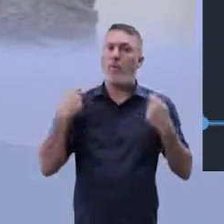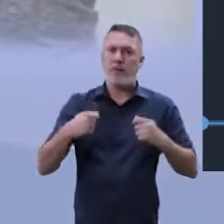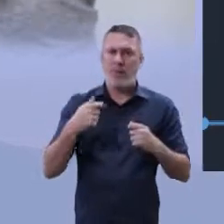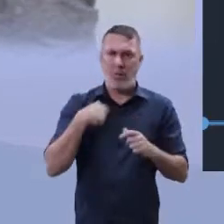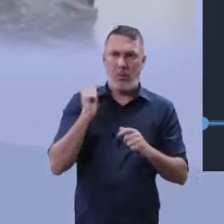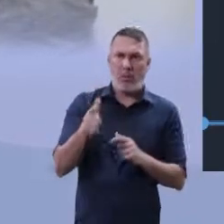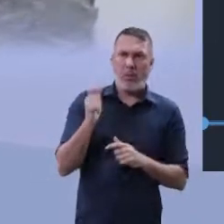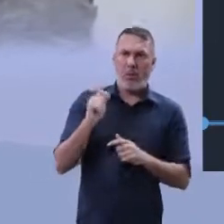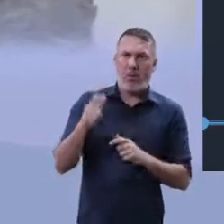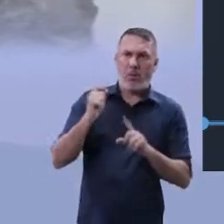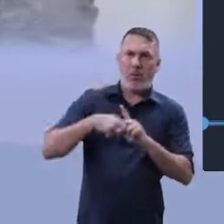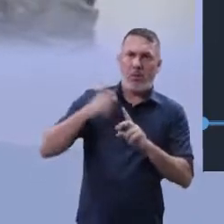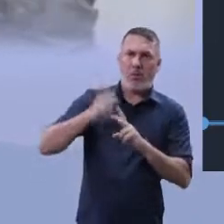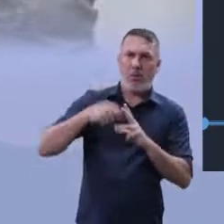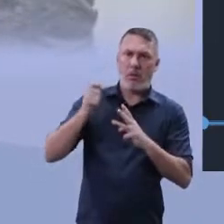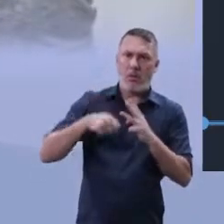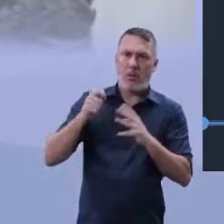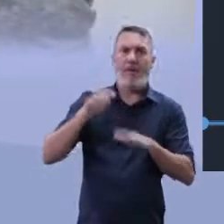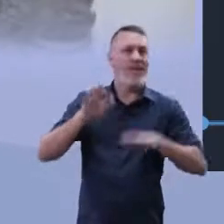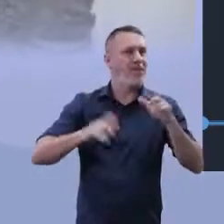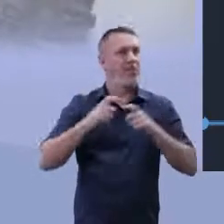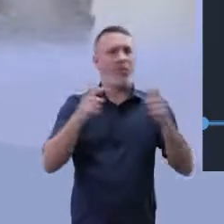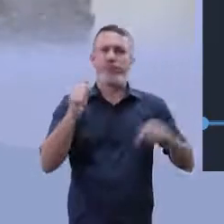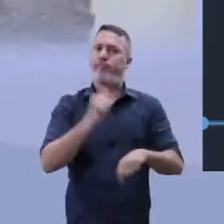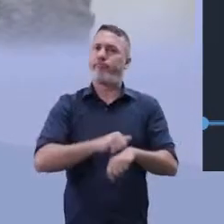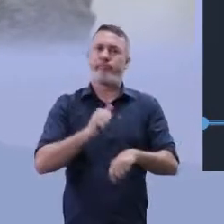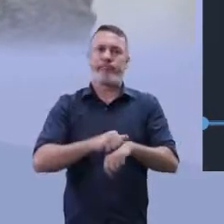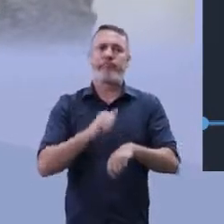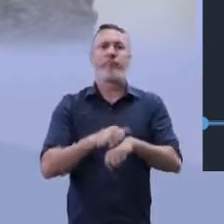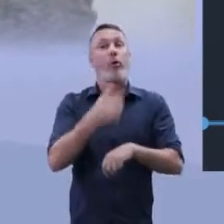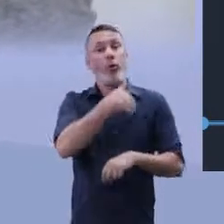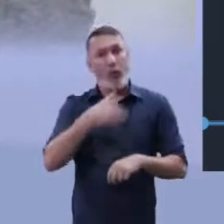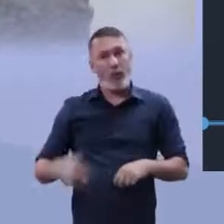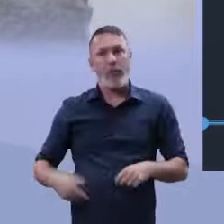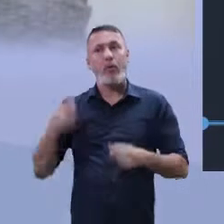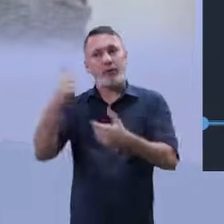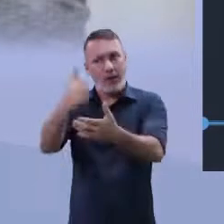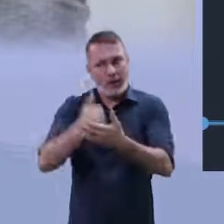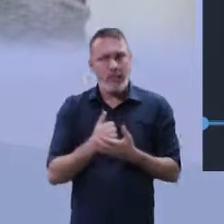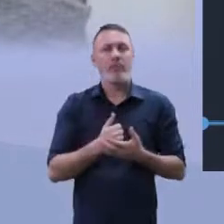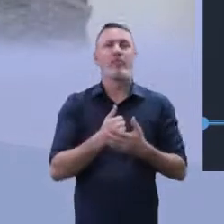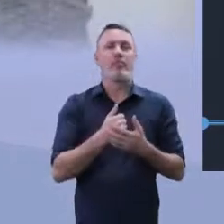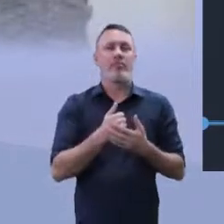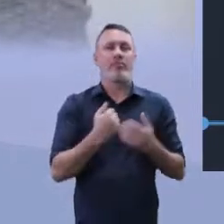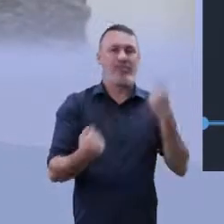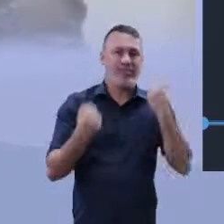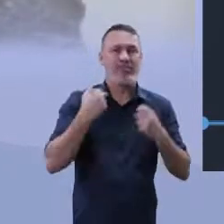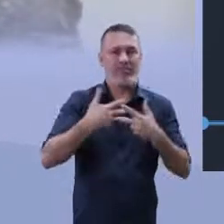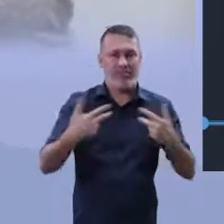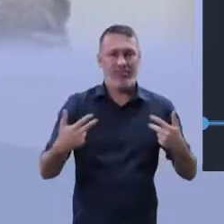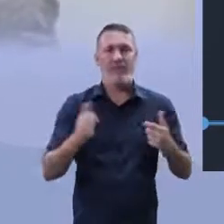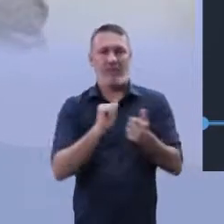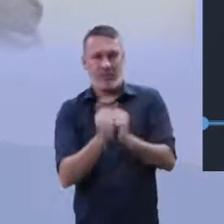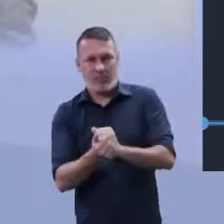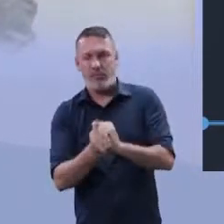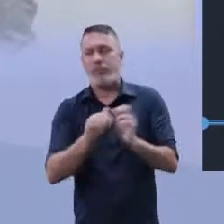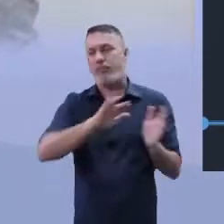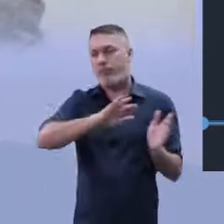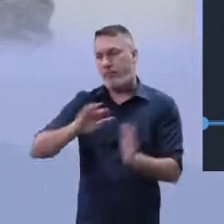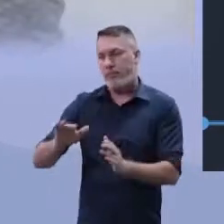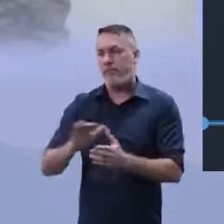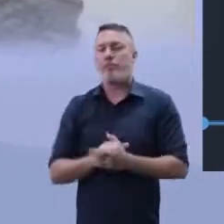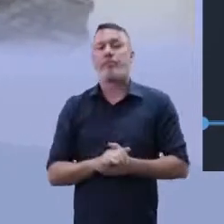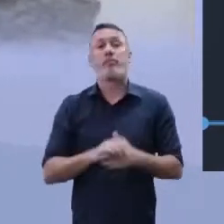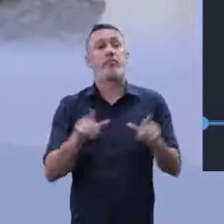disso aí. Não tem condições financeiras, falta dinheiro para os quesitos voltados para o privado. O nós temos também aqui?